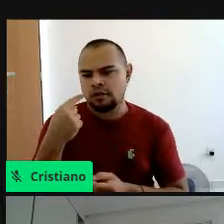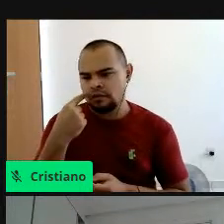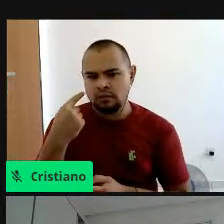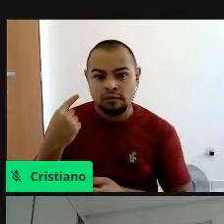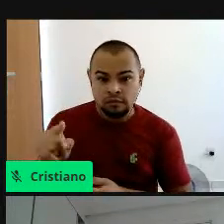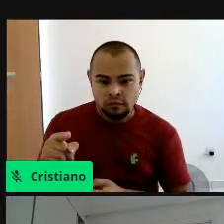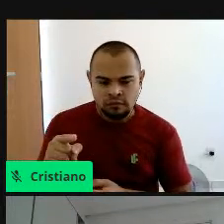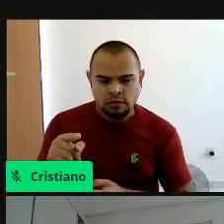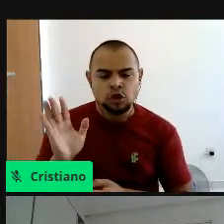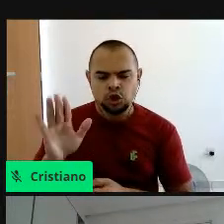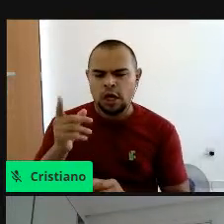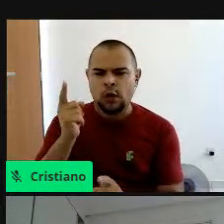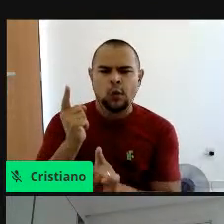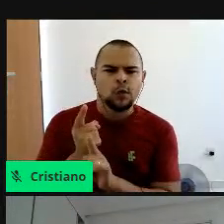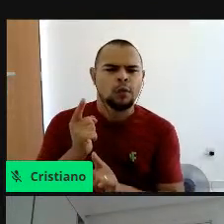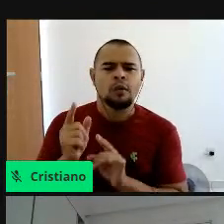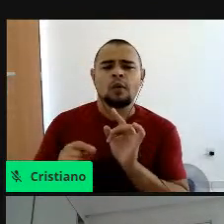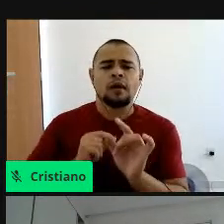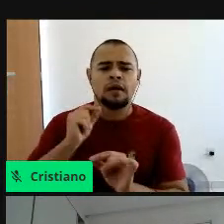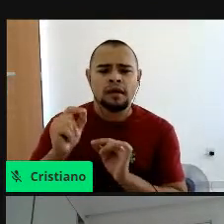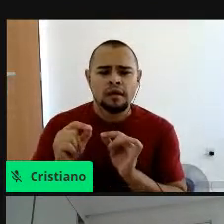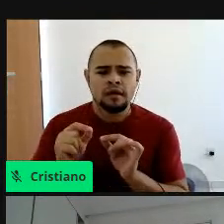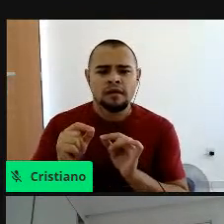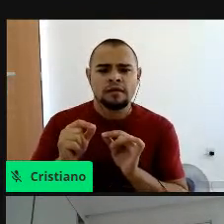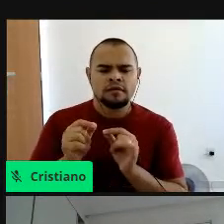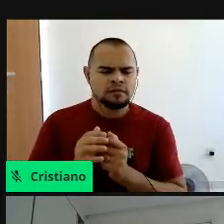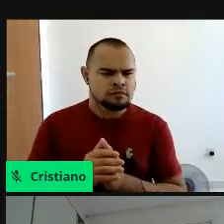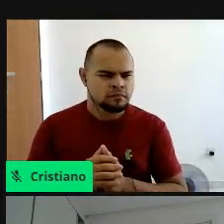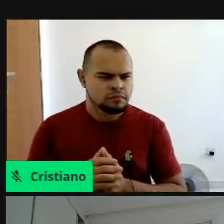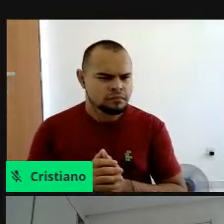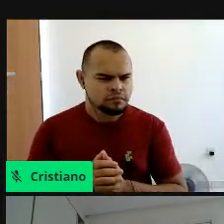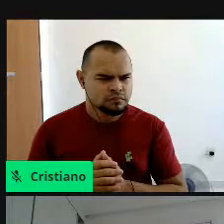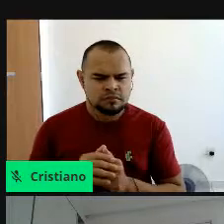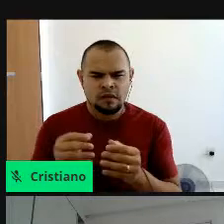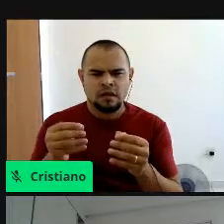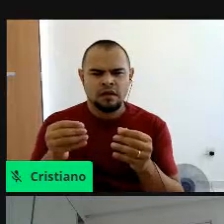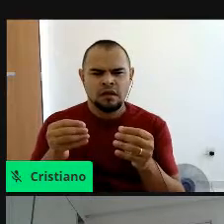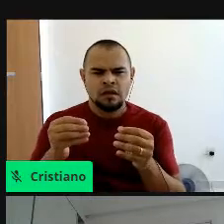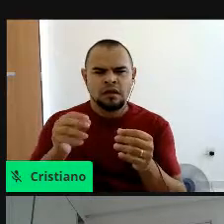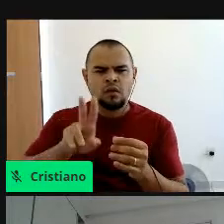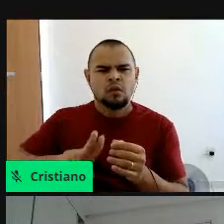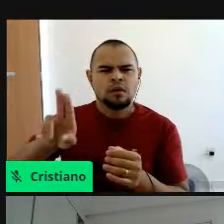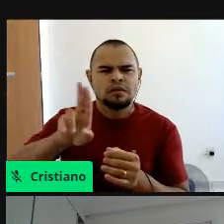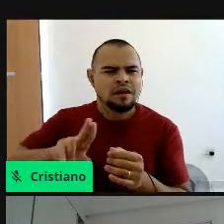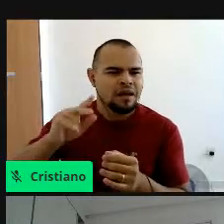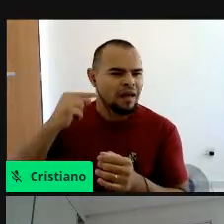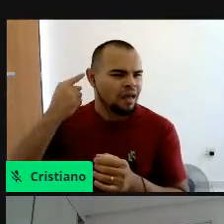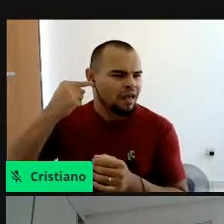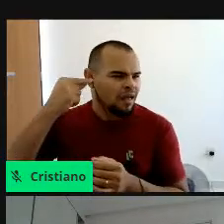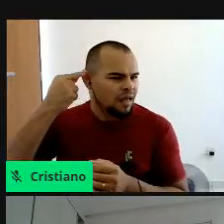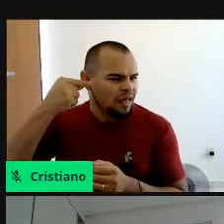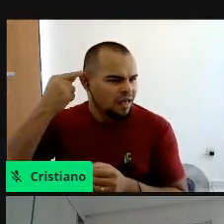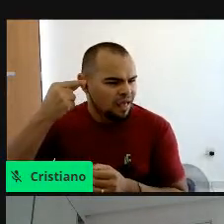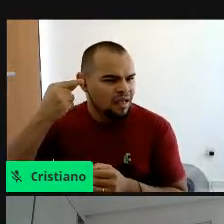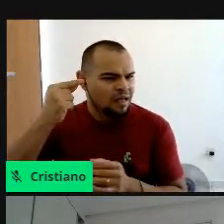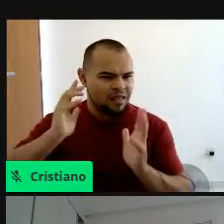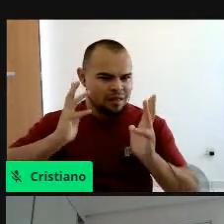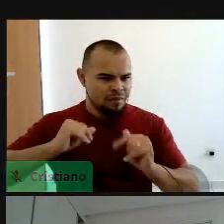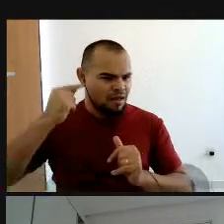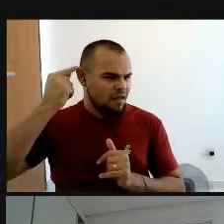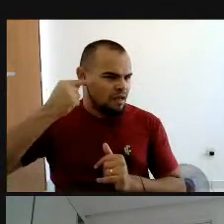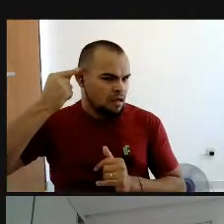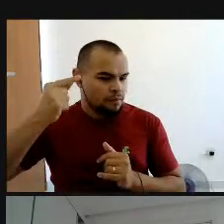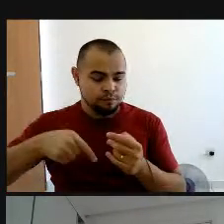a limpeza, coletando, a gente já viu haste flexível, né, utilizado no contoneco para limpar o ouvido. A gente já